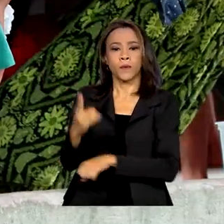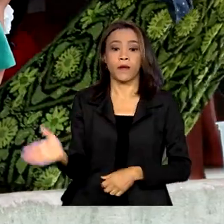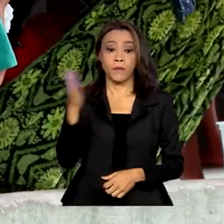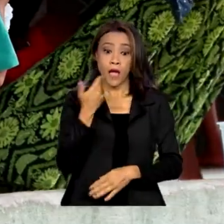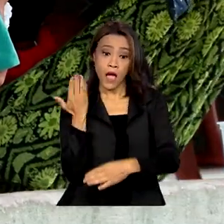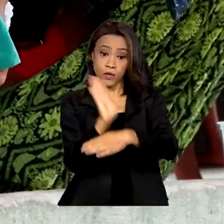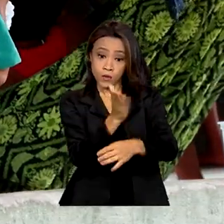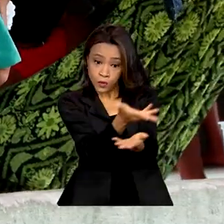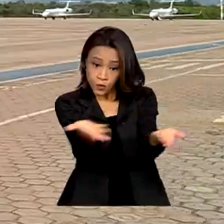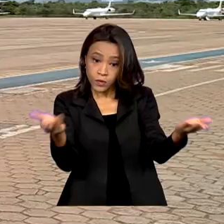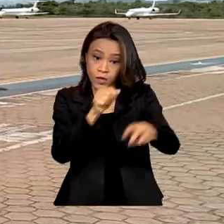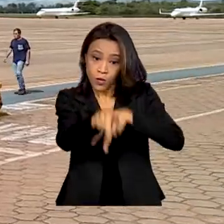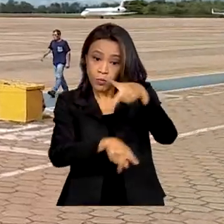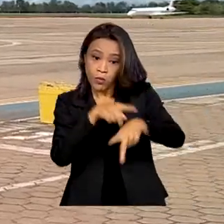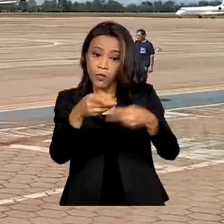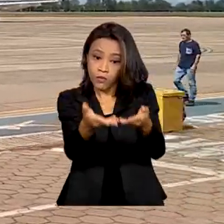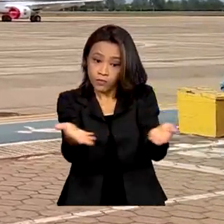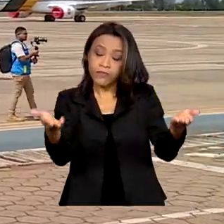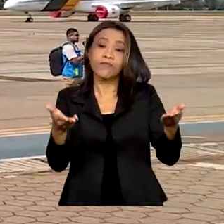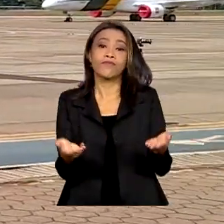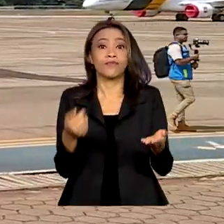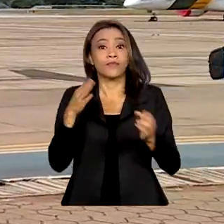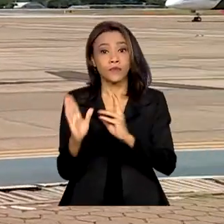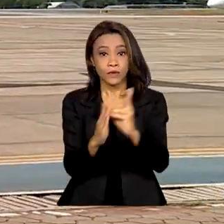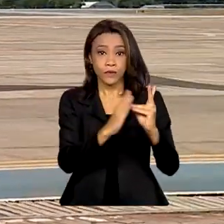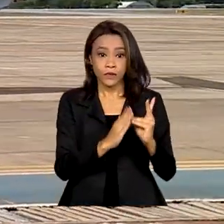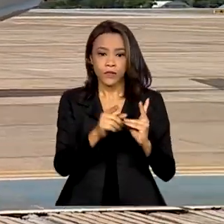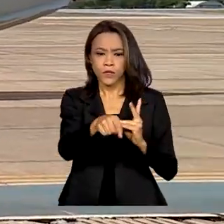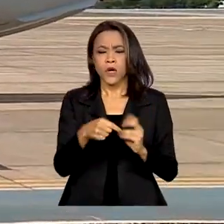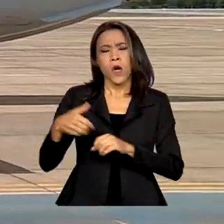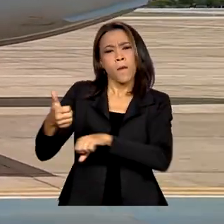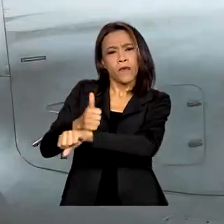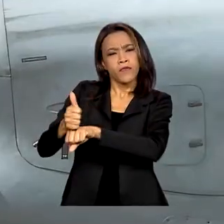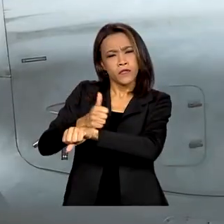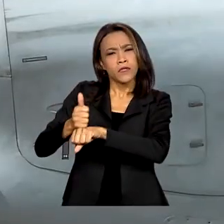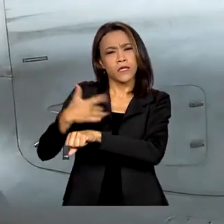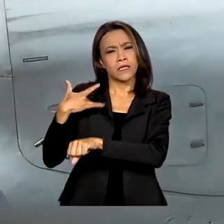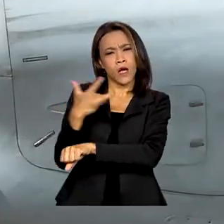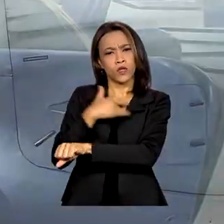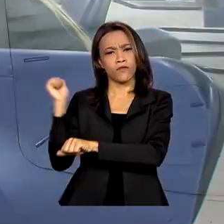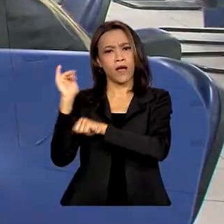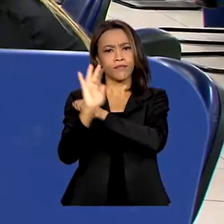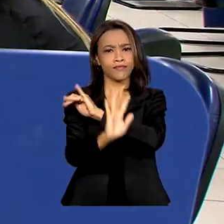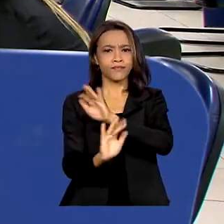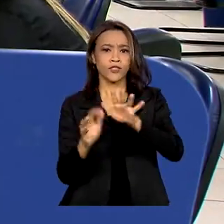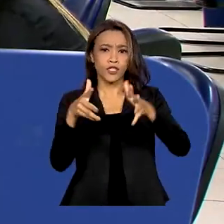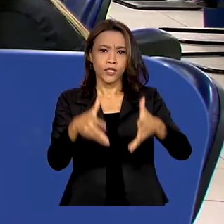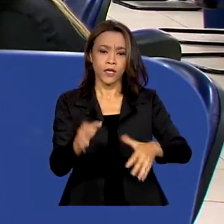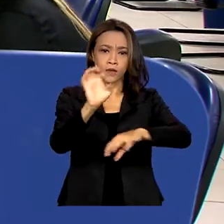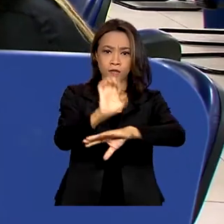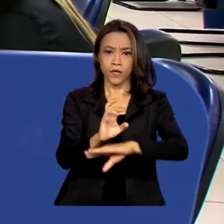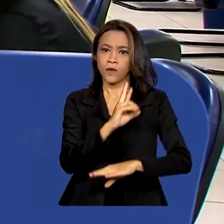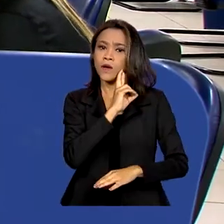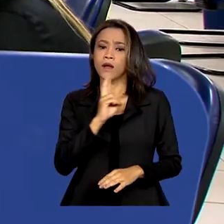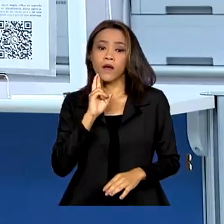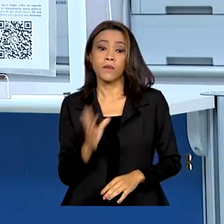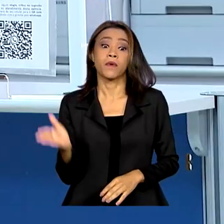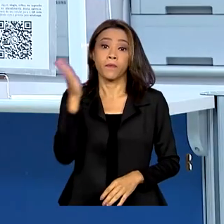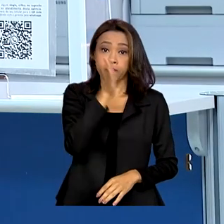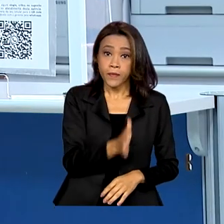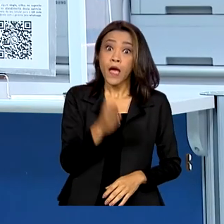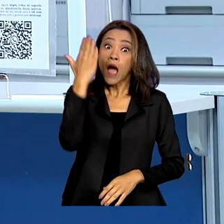Yanomami. Profissionais de saúde começaram a chegar a Roraima. E a prova de vida passa a ser